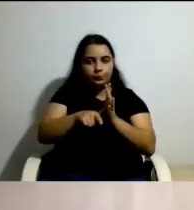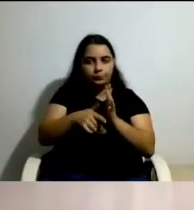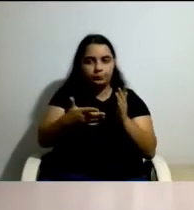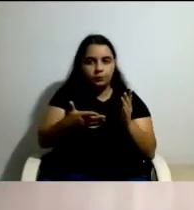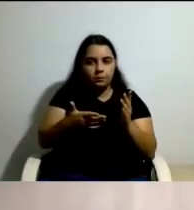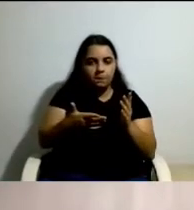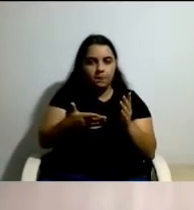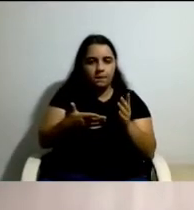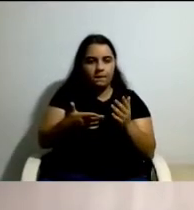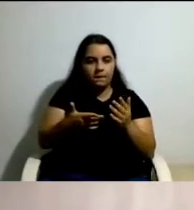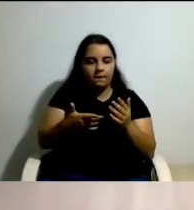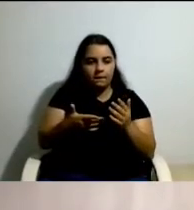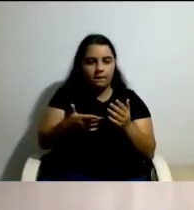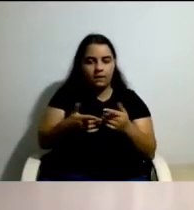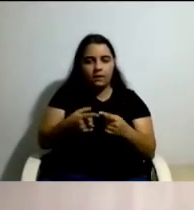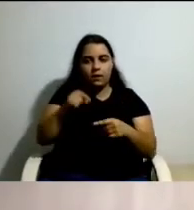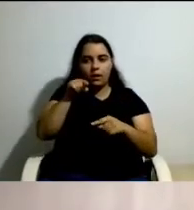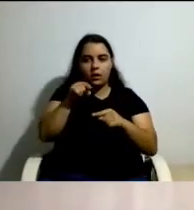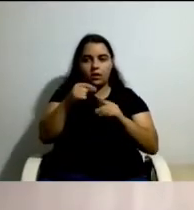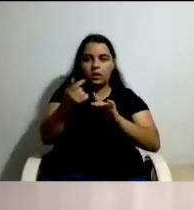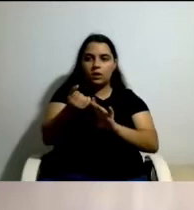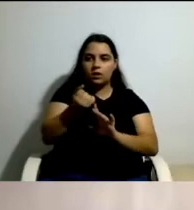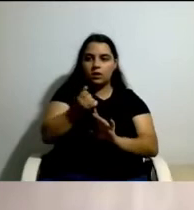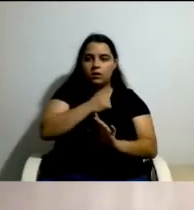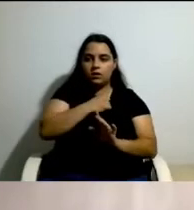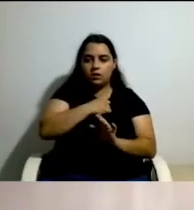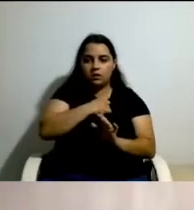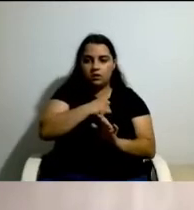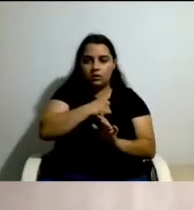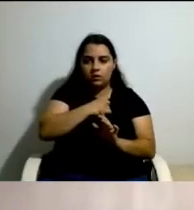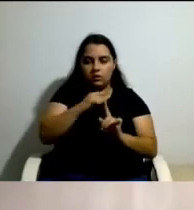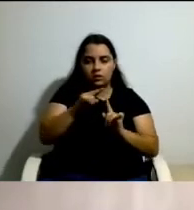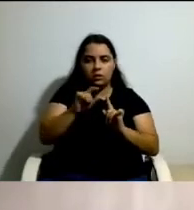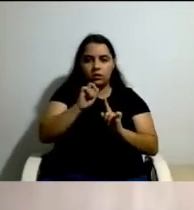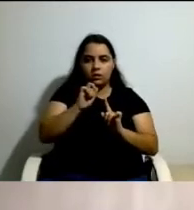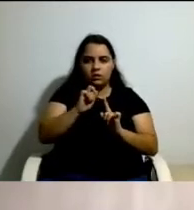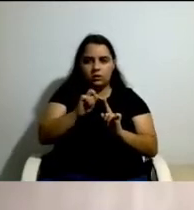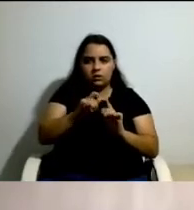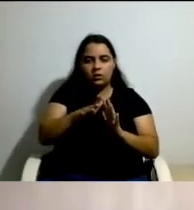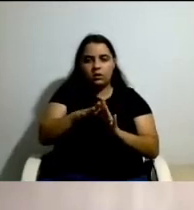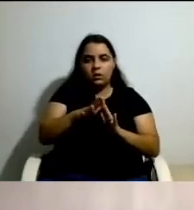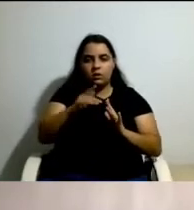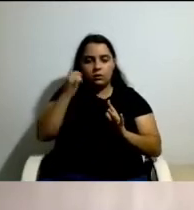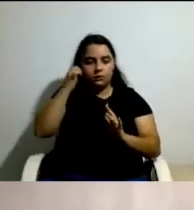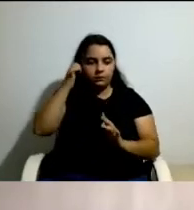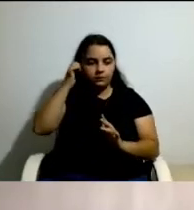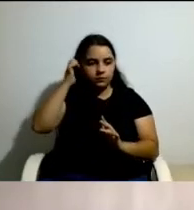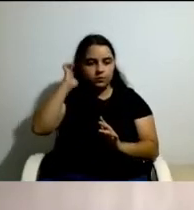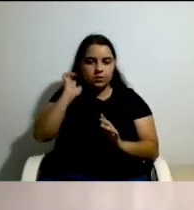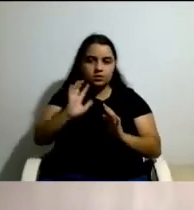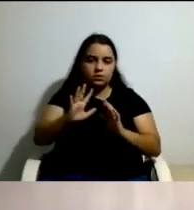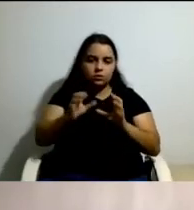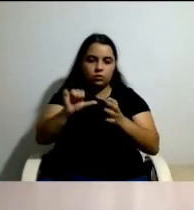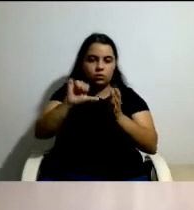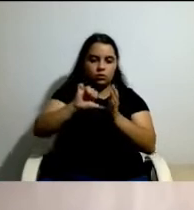A excedência das habitações acabou por constituir-se um elemento de extorsão dos objetivos da PDI, no que seria o seu único núcleo essencial